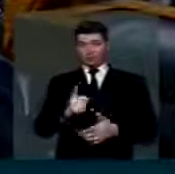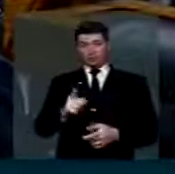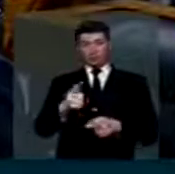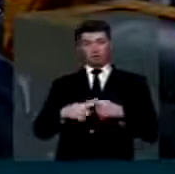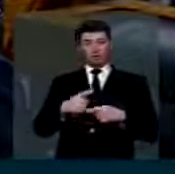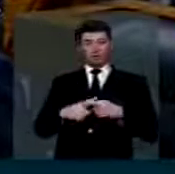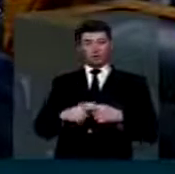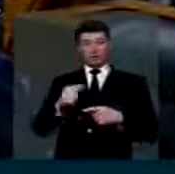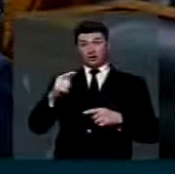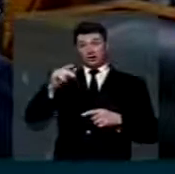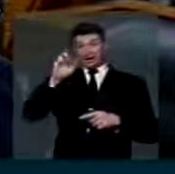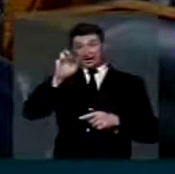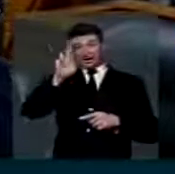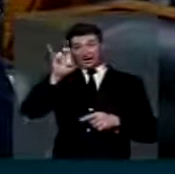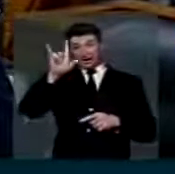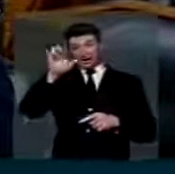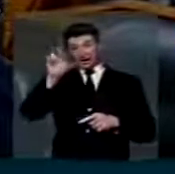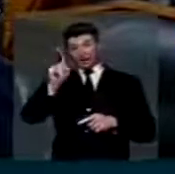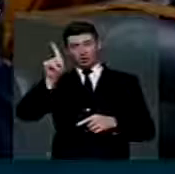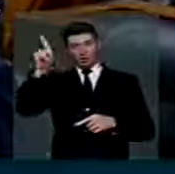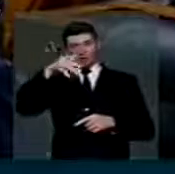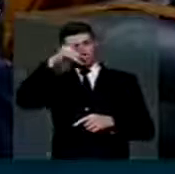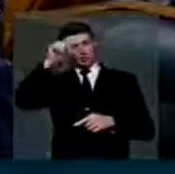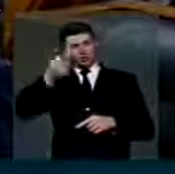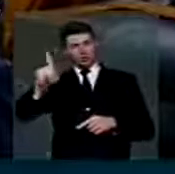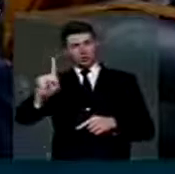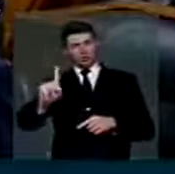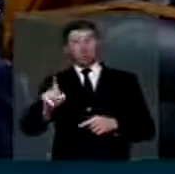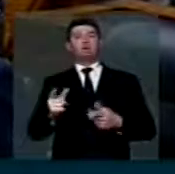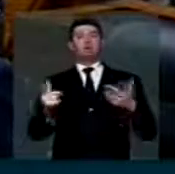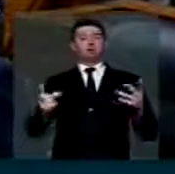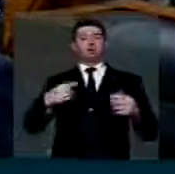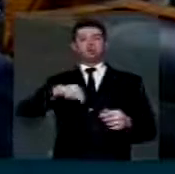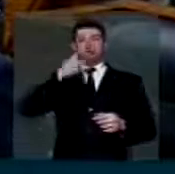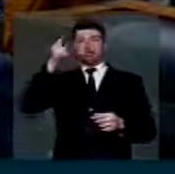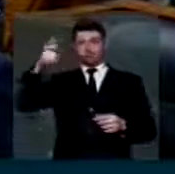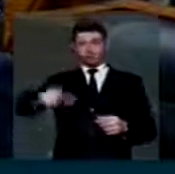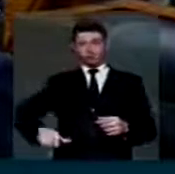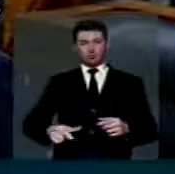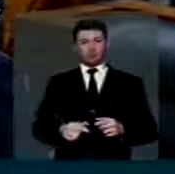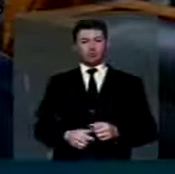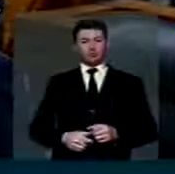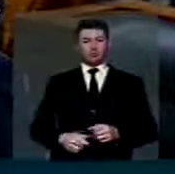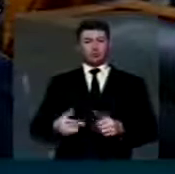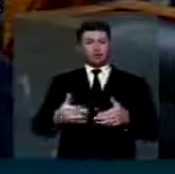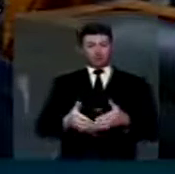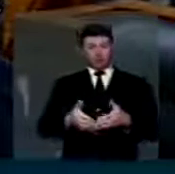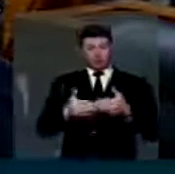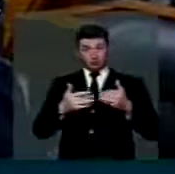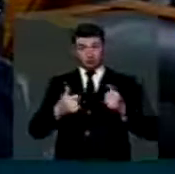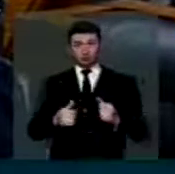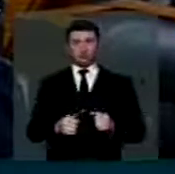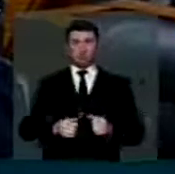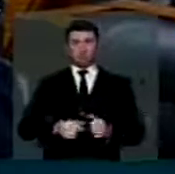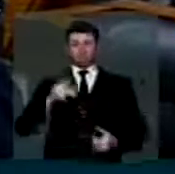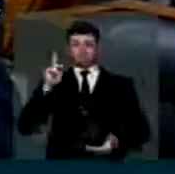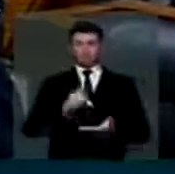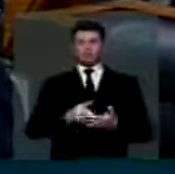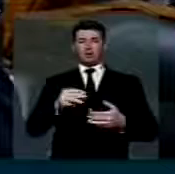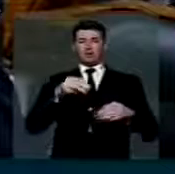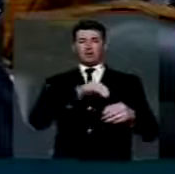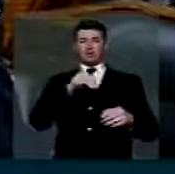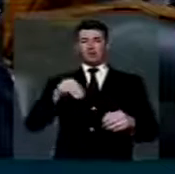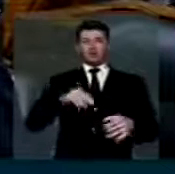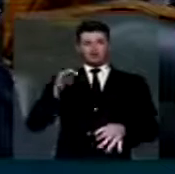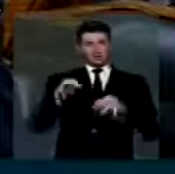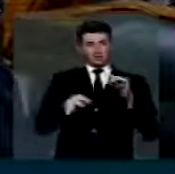grileiros em Mato Grosso do Sul. De maneira que nós reafirmamos e fazemos um apelo veemente ao Ministro do Estado